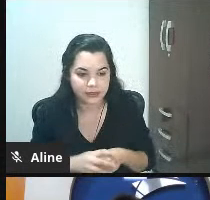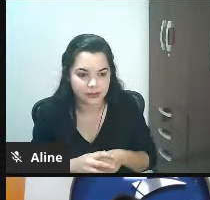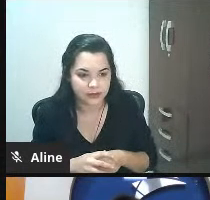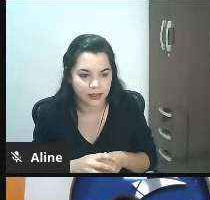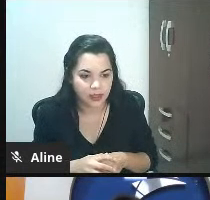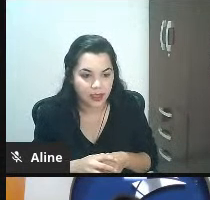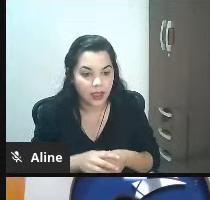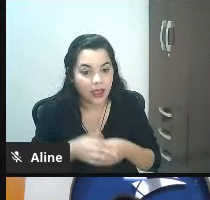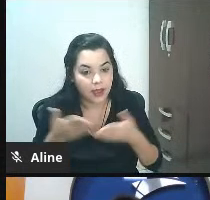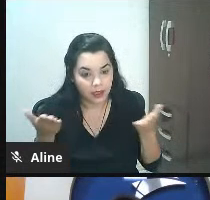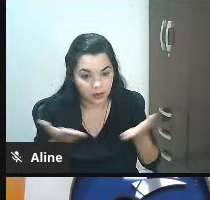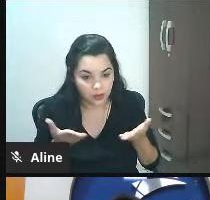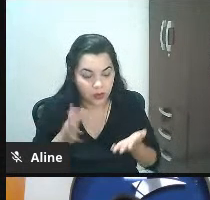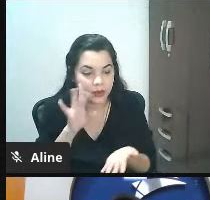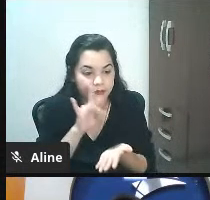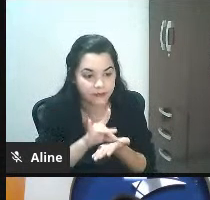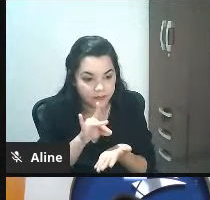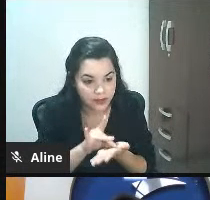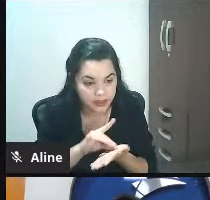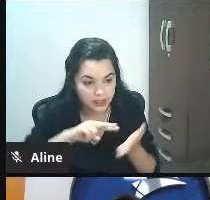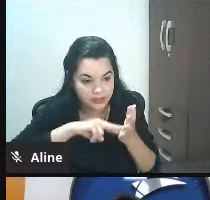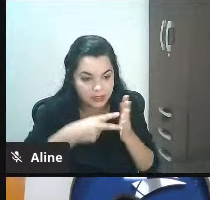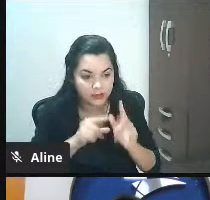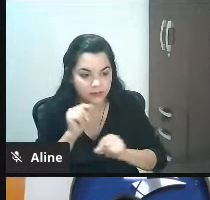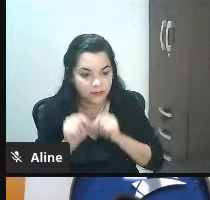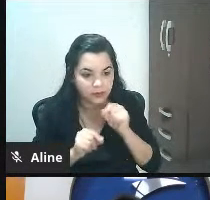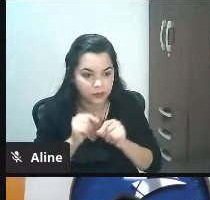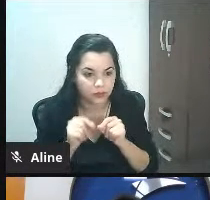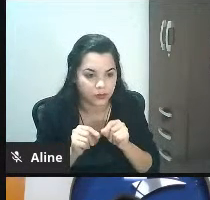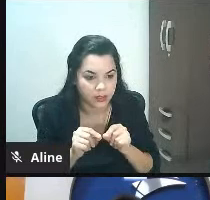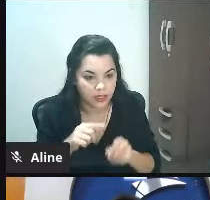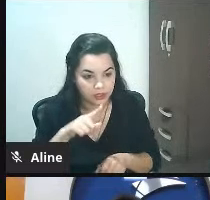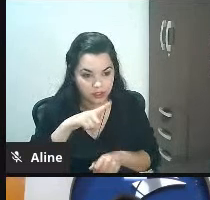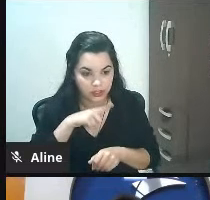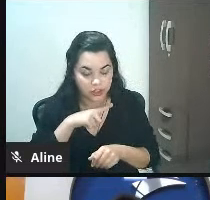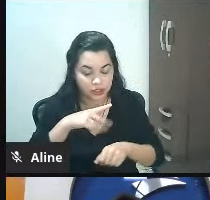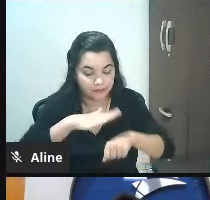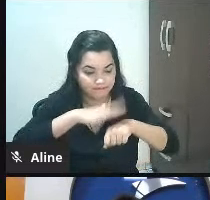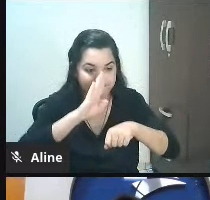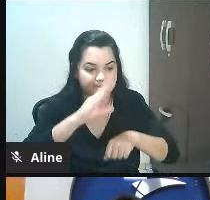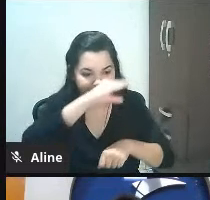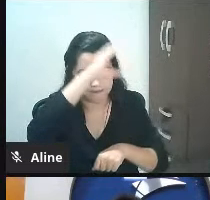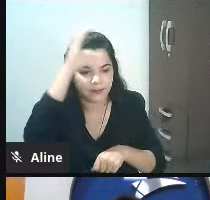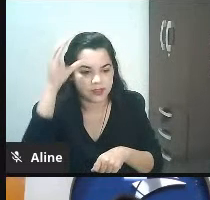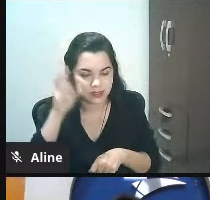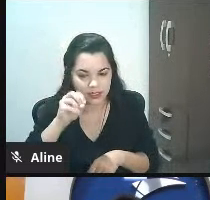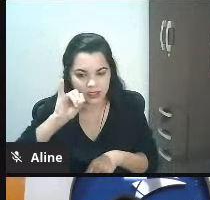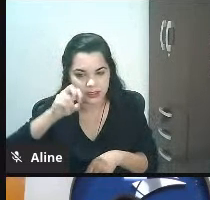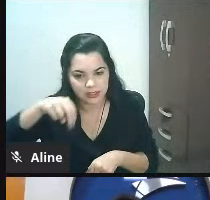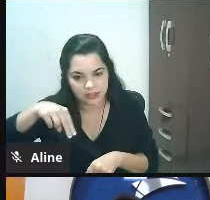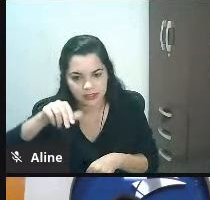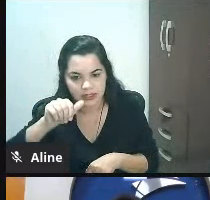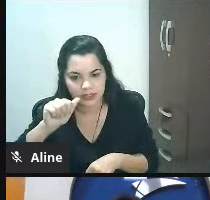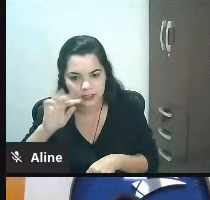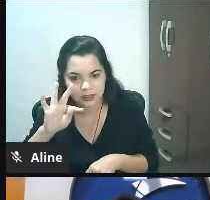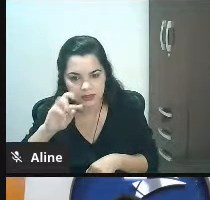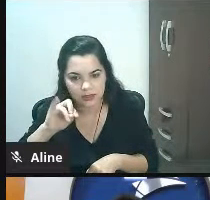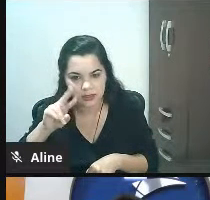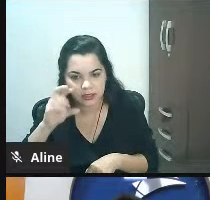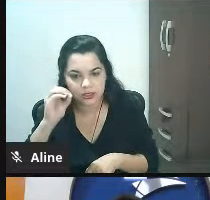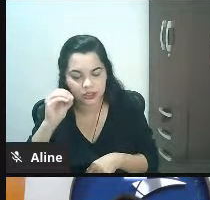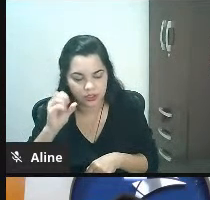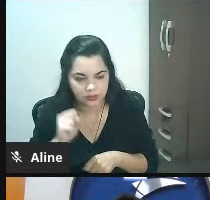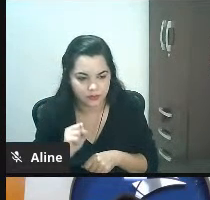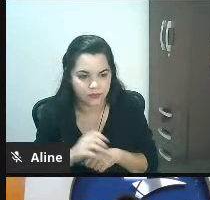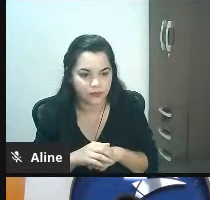agora a realidade de muita gente você tem muito mais clientes inativos do que clientes ativos isso faz perder o sono